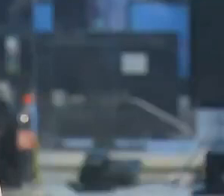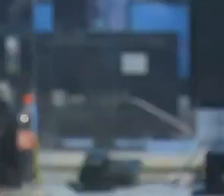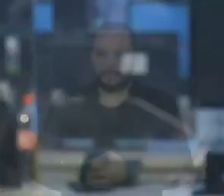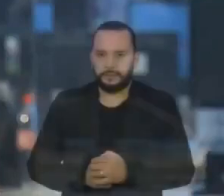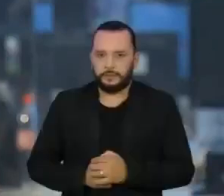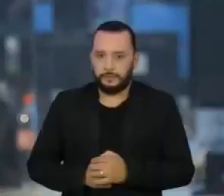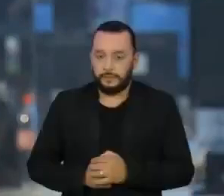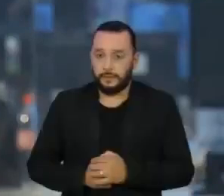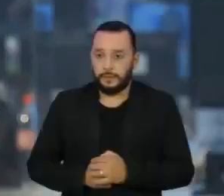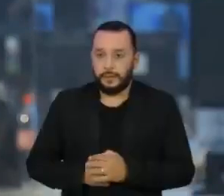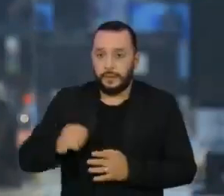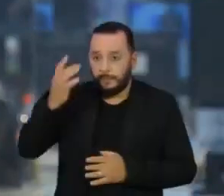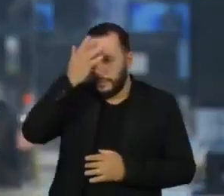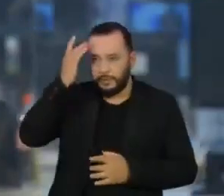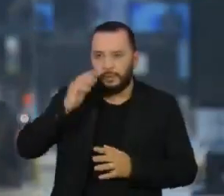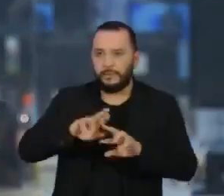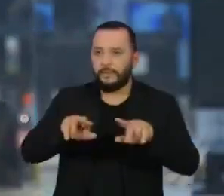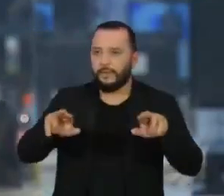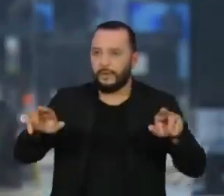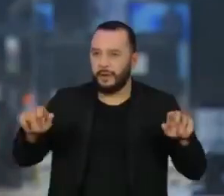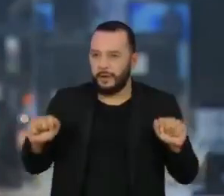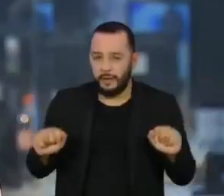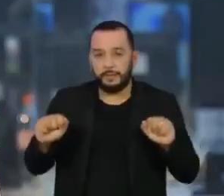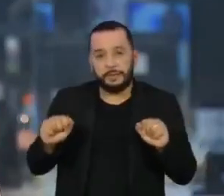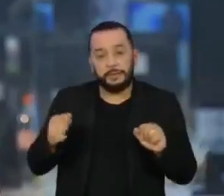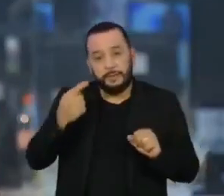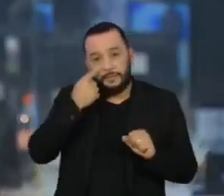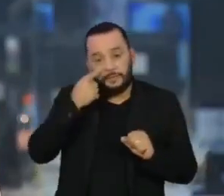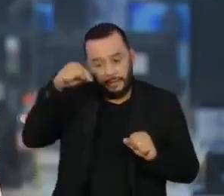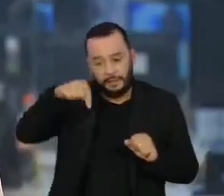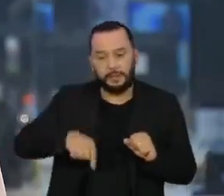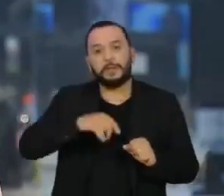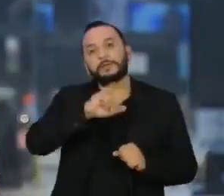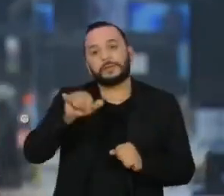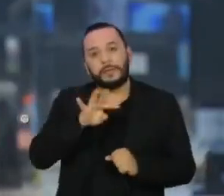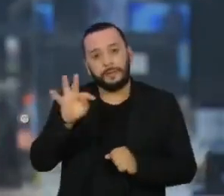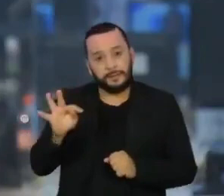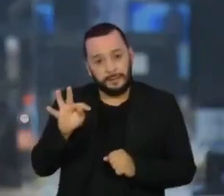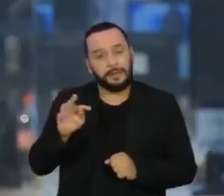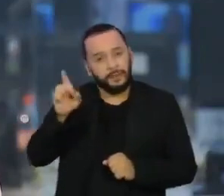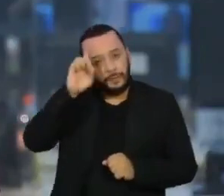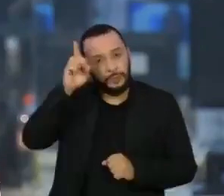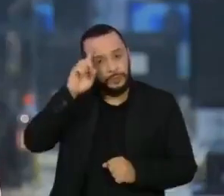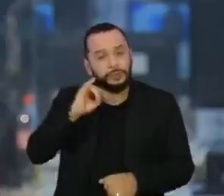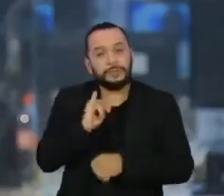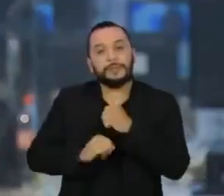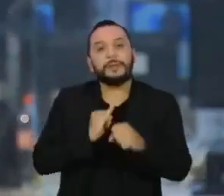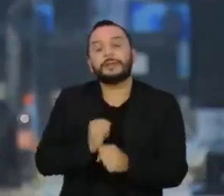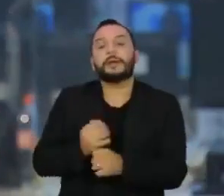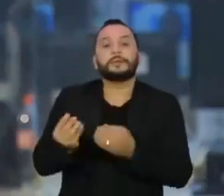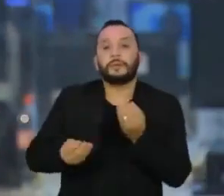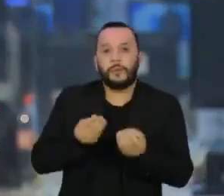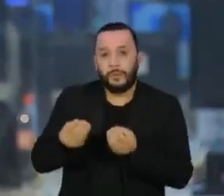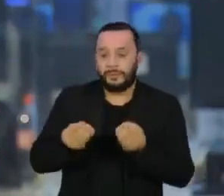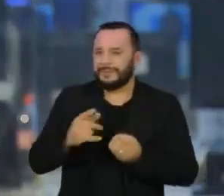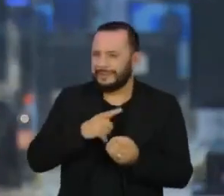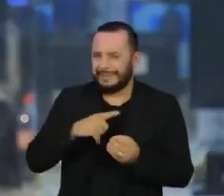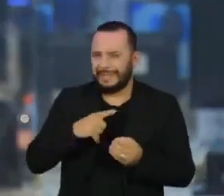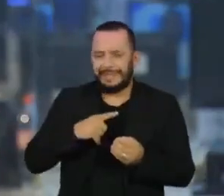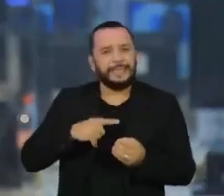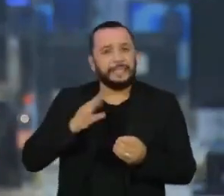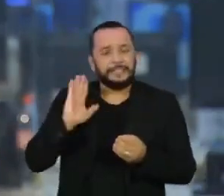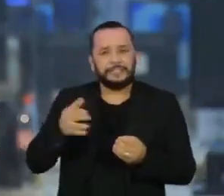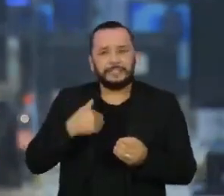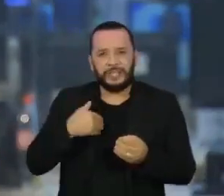Milhares de pessoas assistem ao nosso telejornal todos os dias pela internet. E esse número só tem crescido.